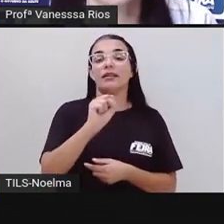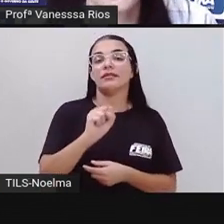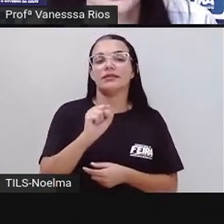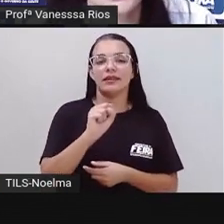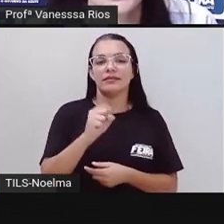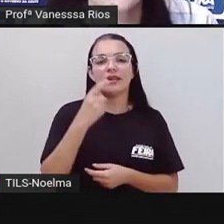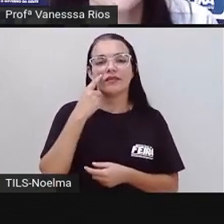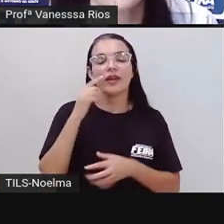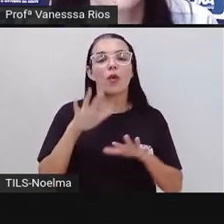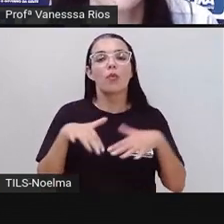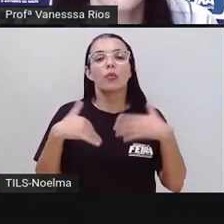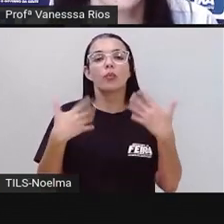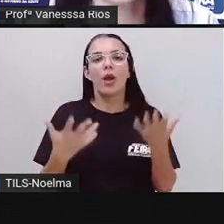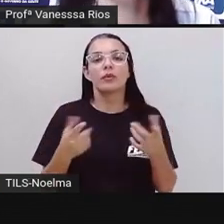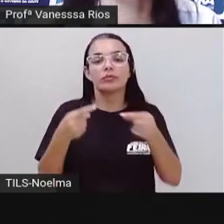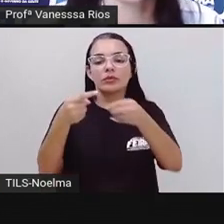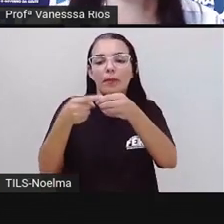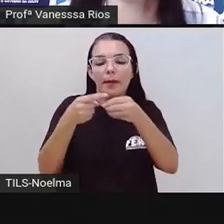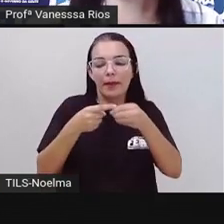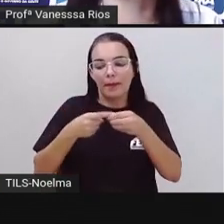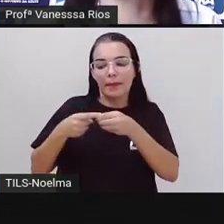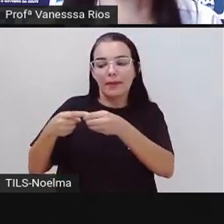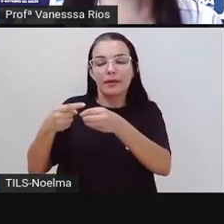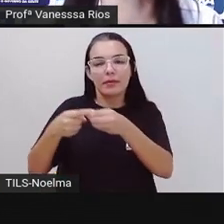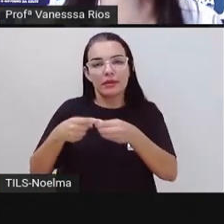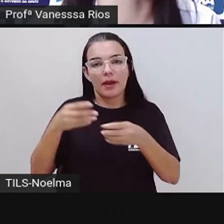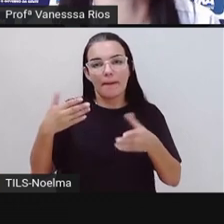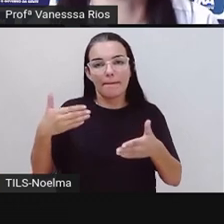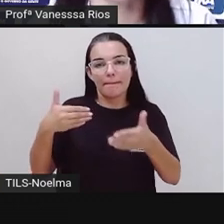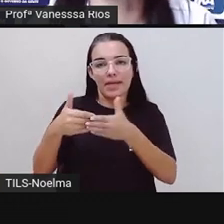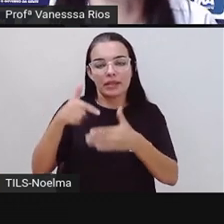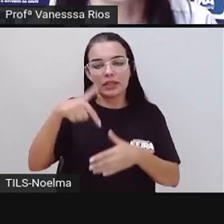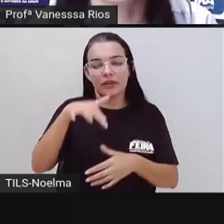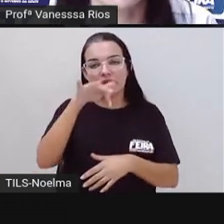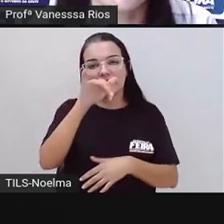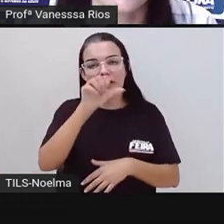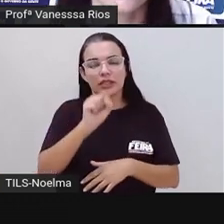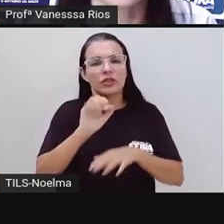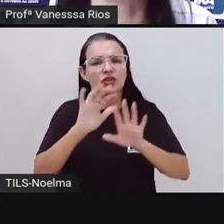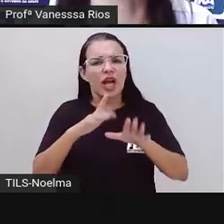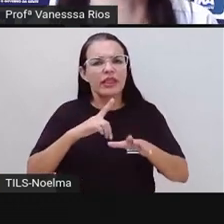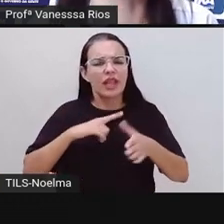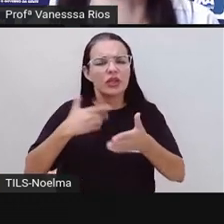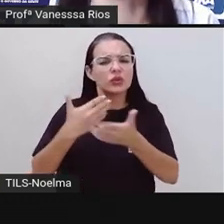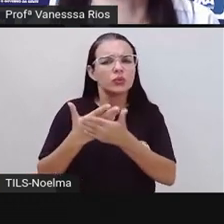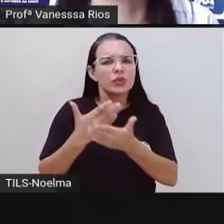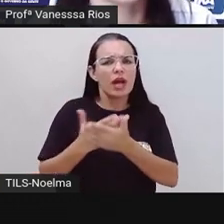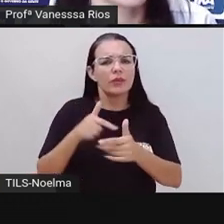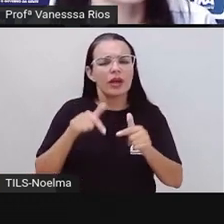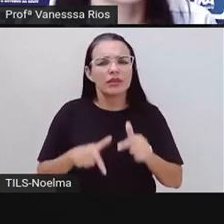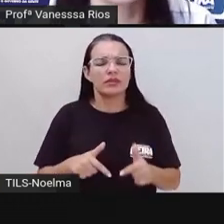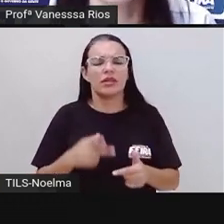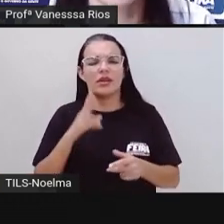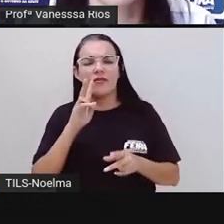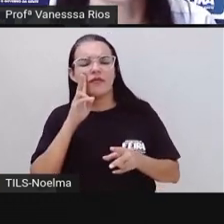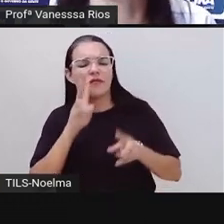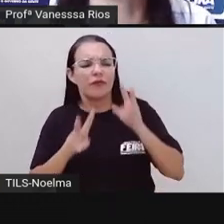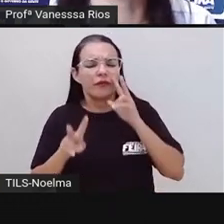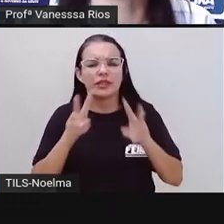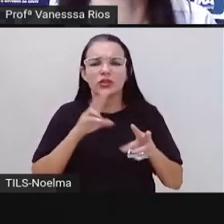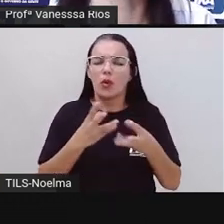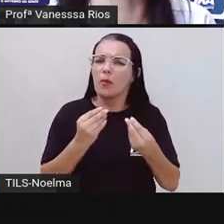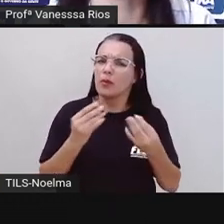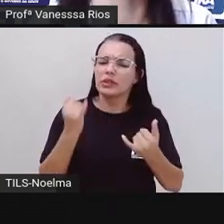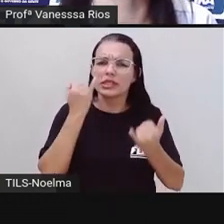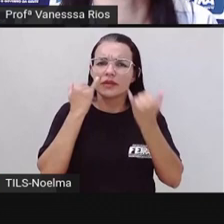Feira de Santana. A gente já tem estudado aí em videoaulas anteriores, observado várias informações